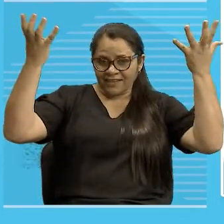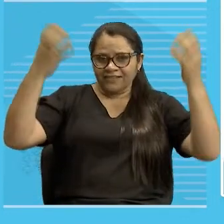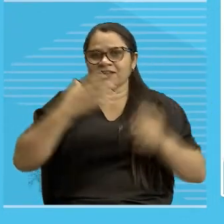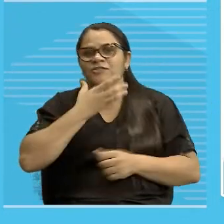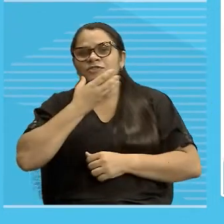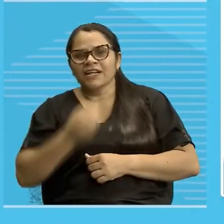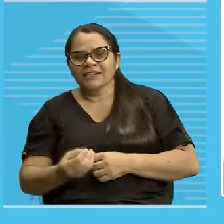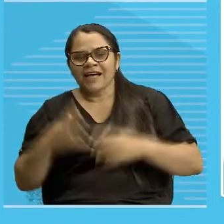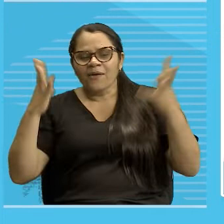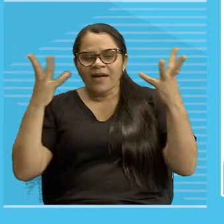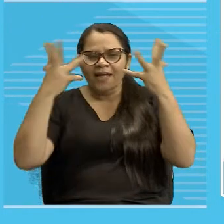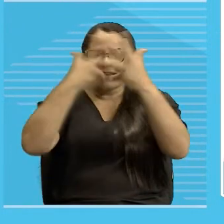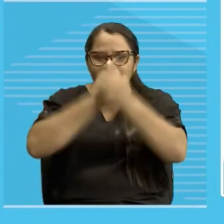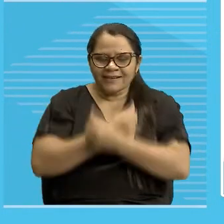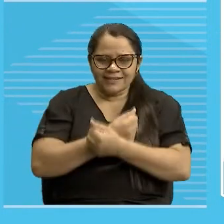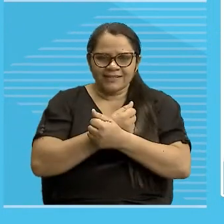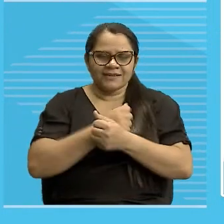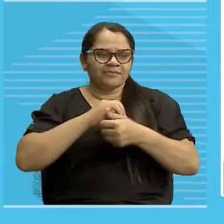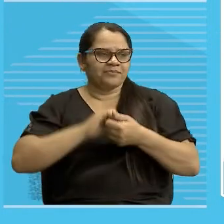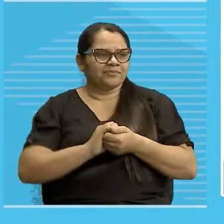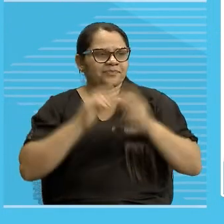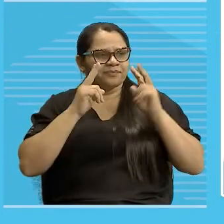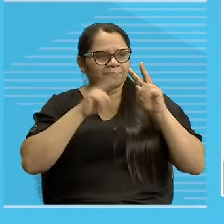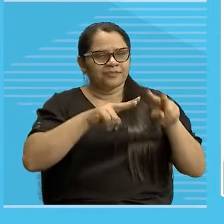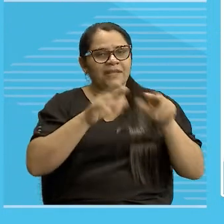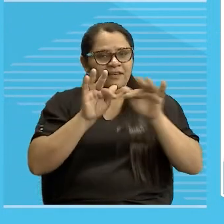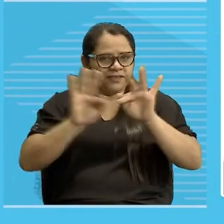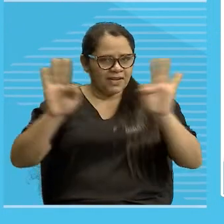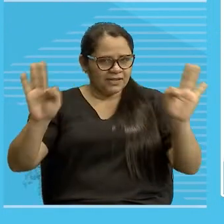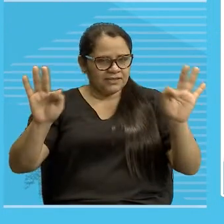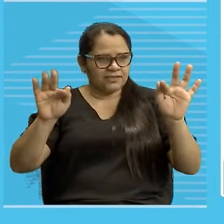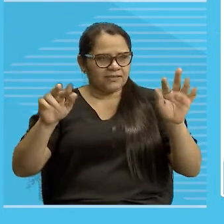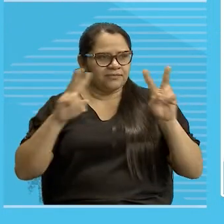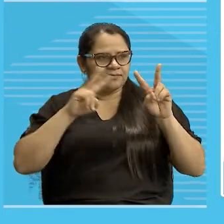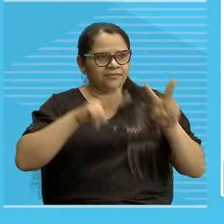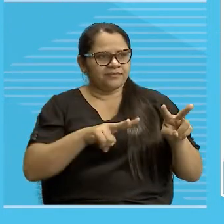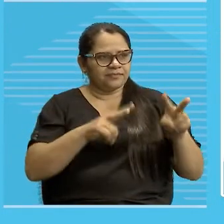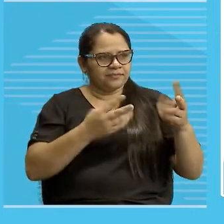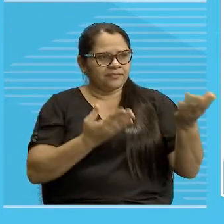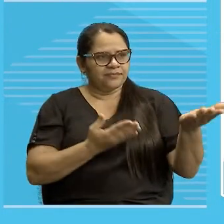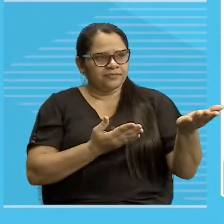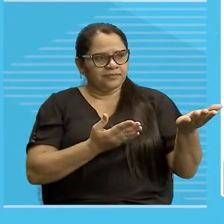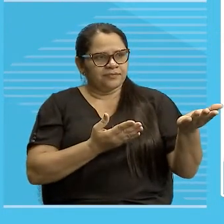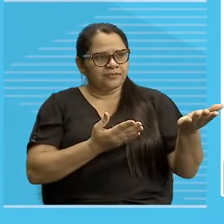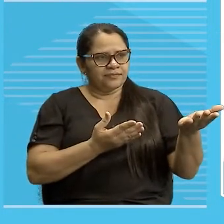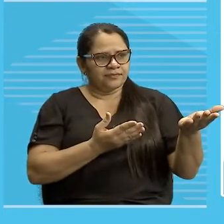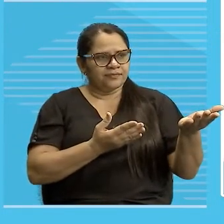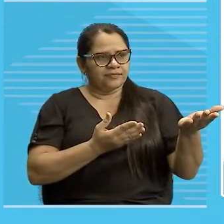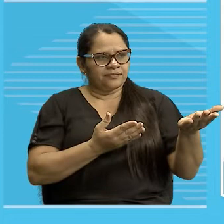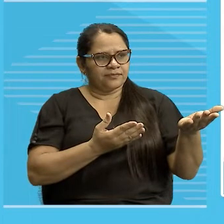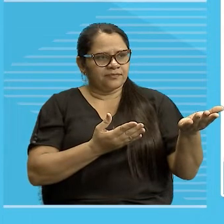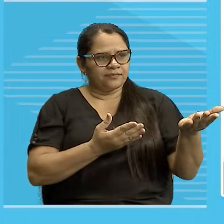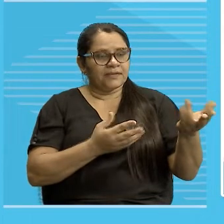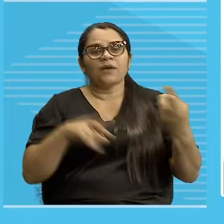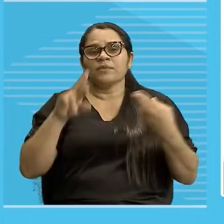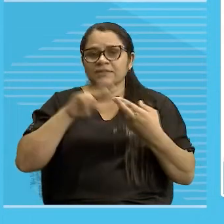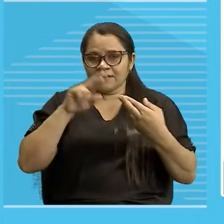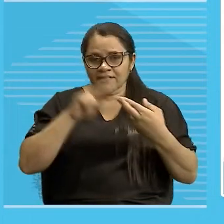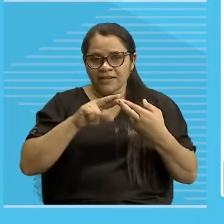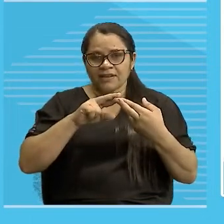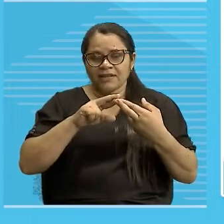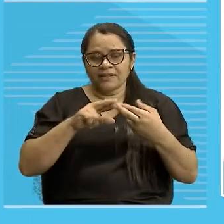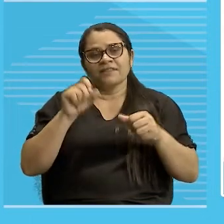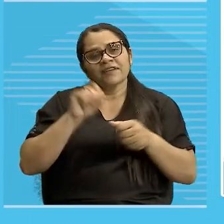fazer aqui umas referências interessantes.